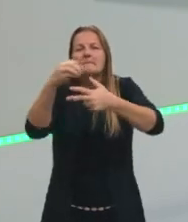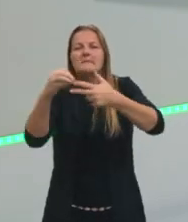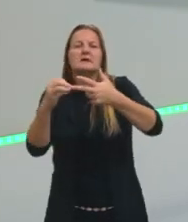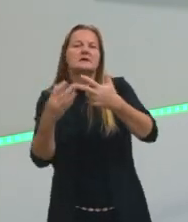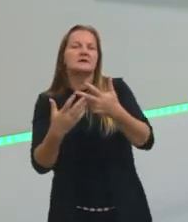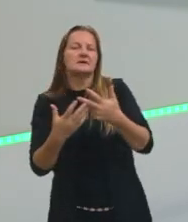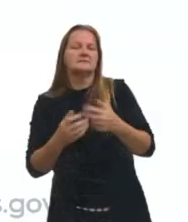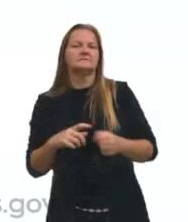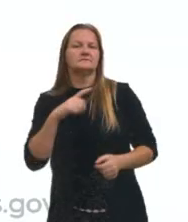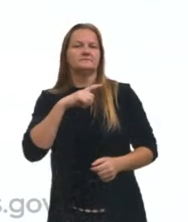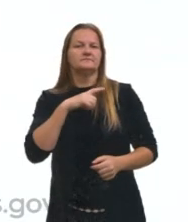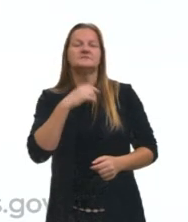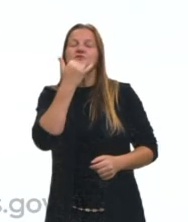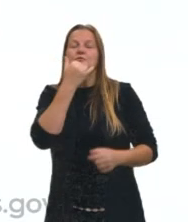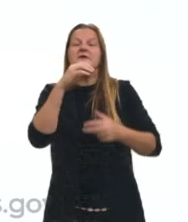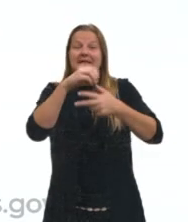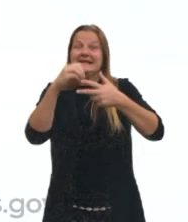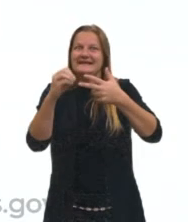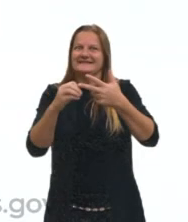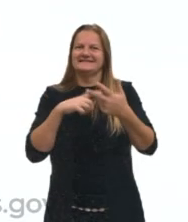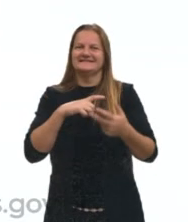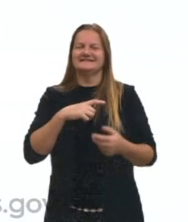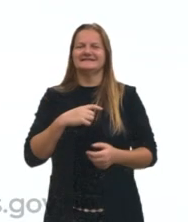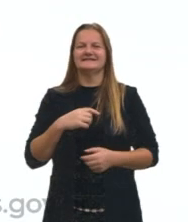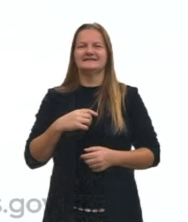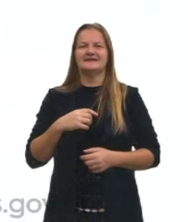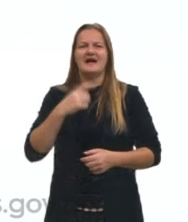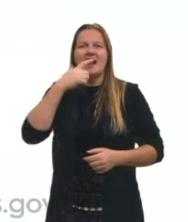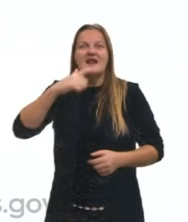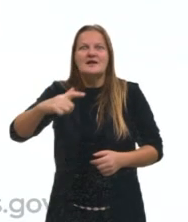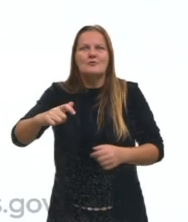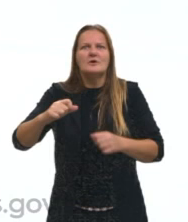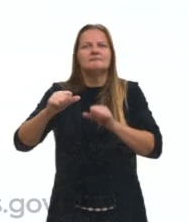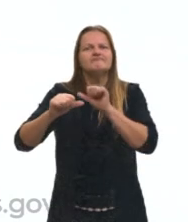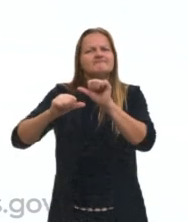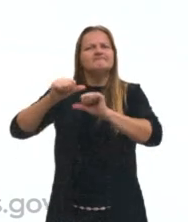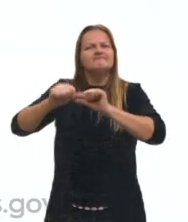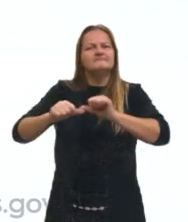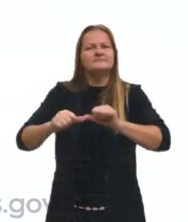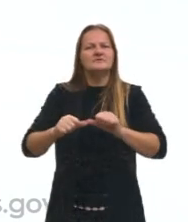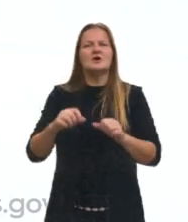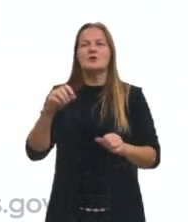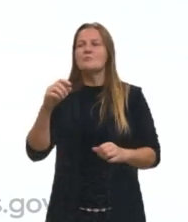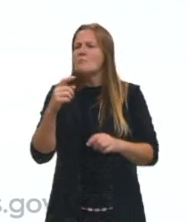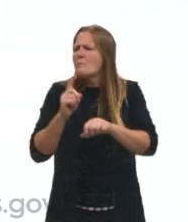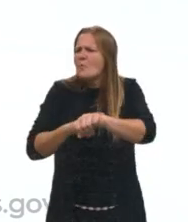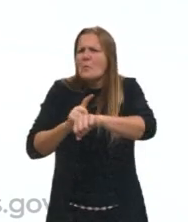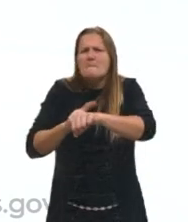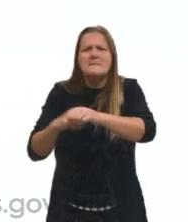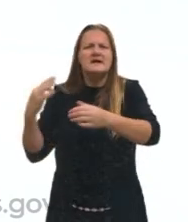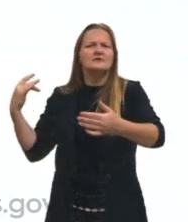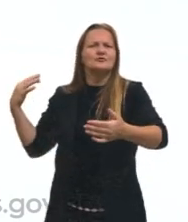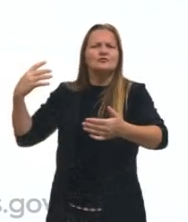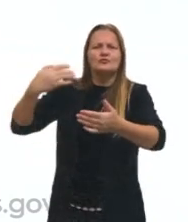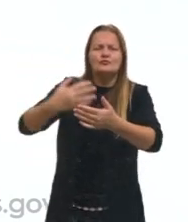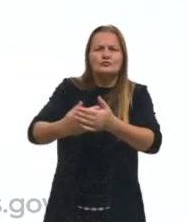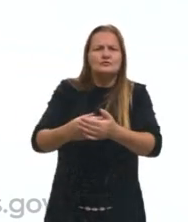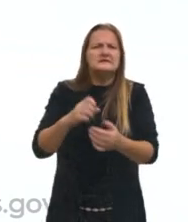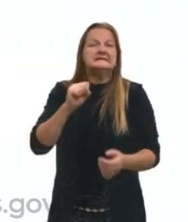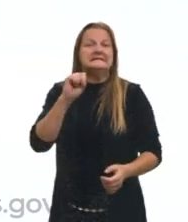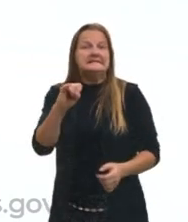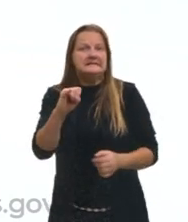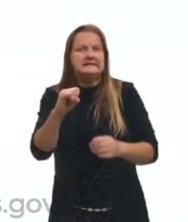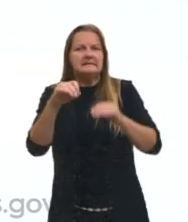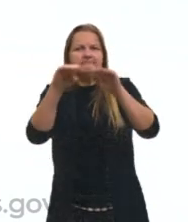A língua varia no tempo, no espaço e em diferentes classes socioculturais.